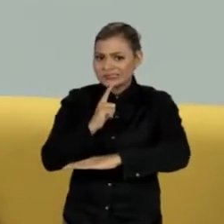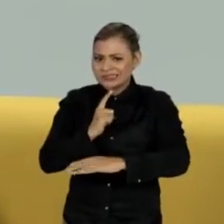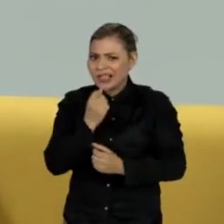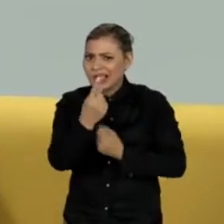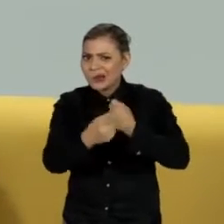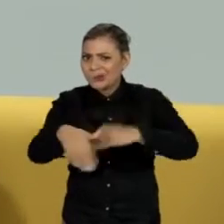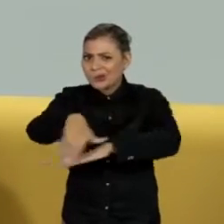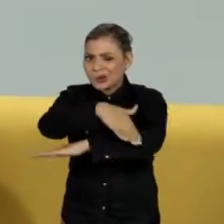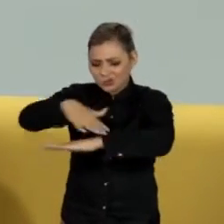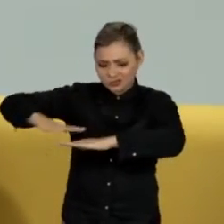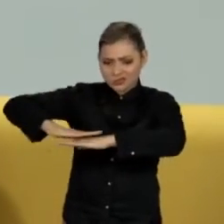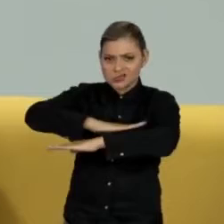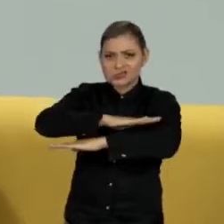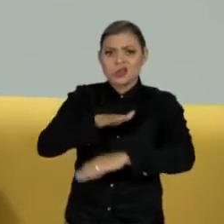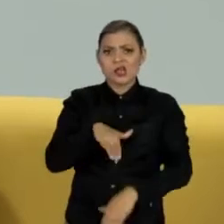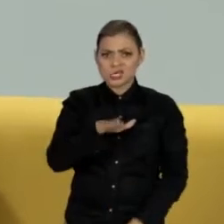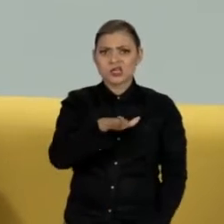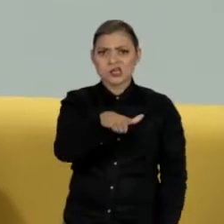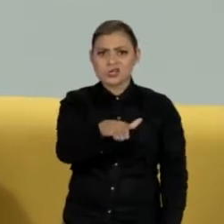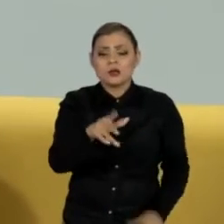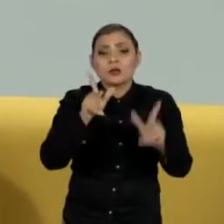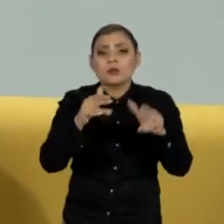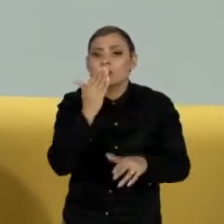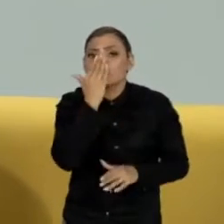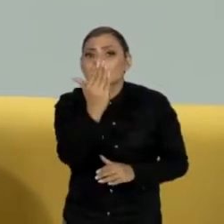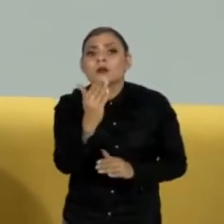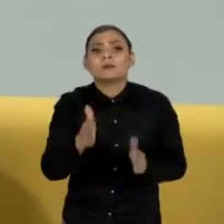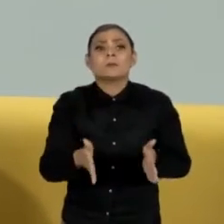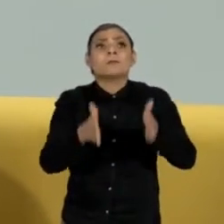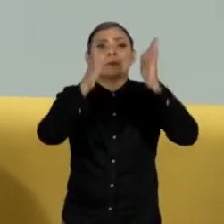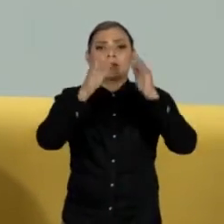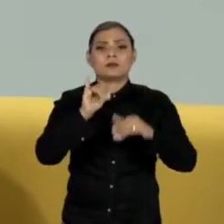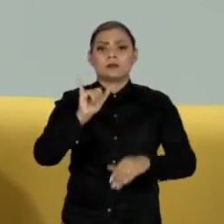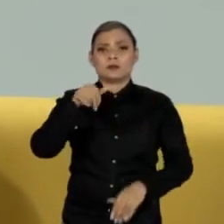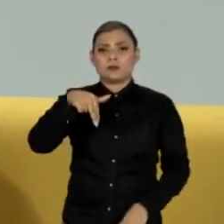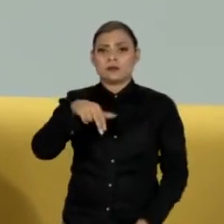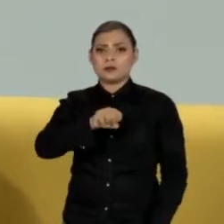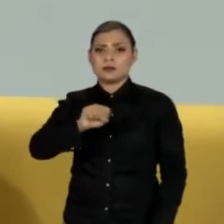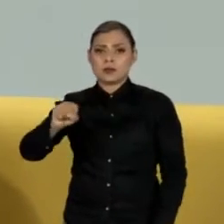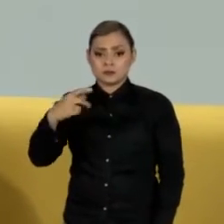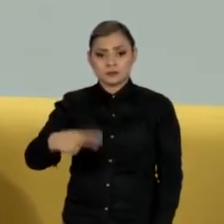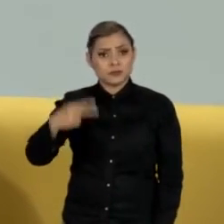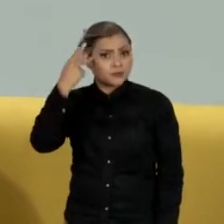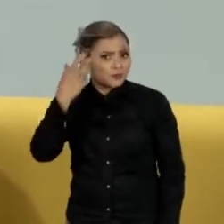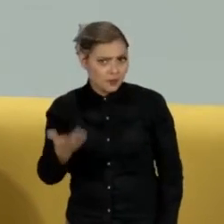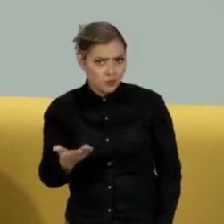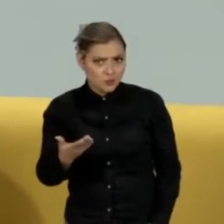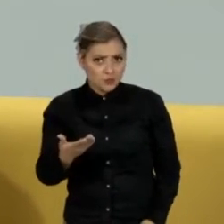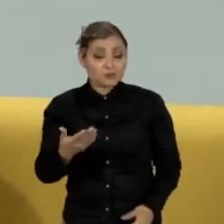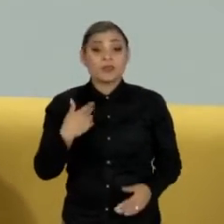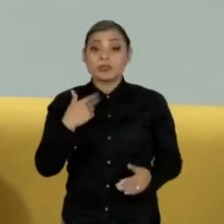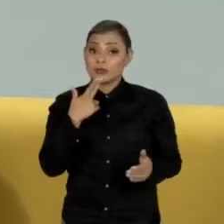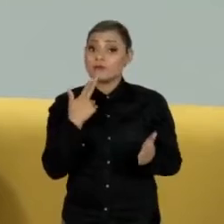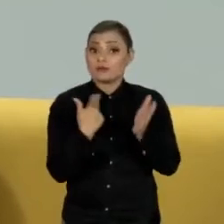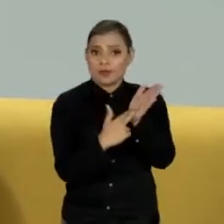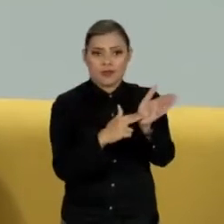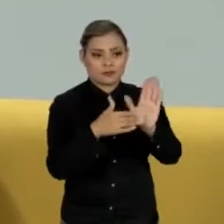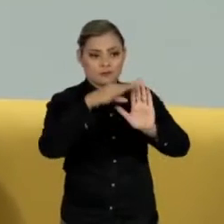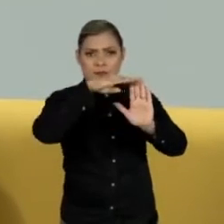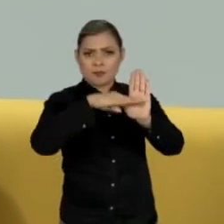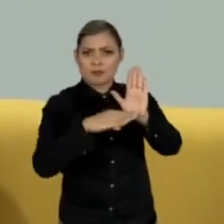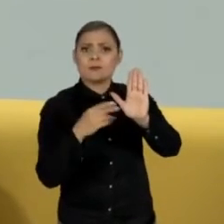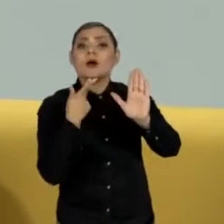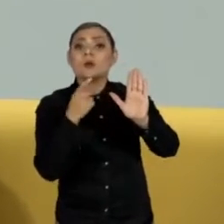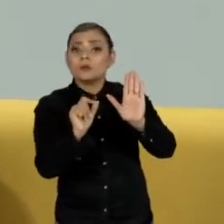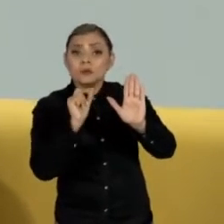Um deles em frente ao prédio do INSS em São Paulo. A administração enviou uma nota em que informa que